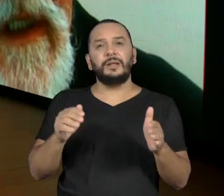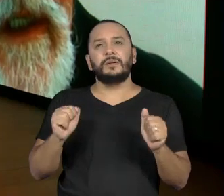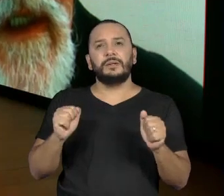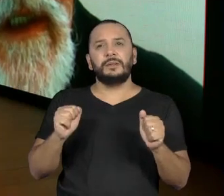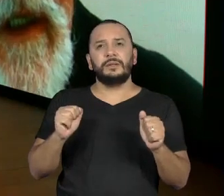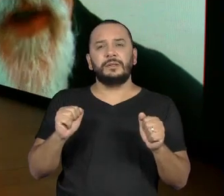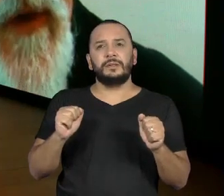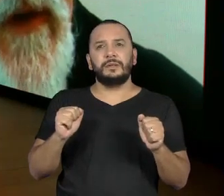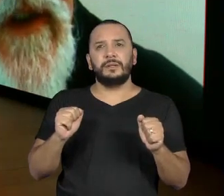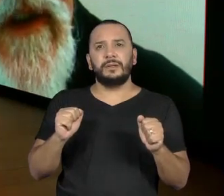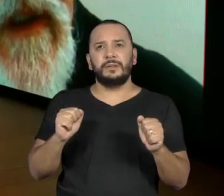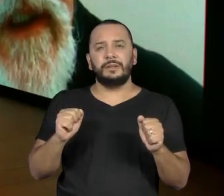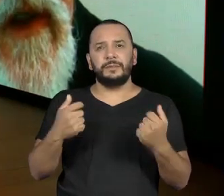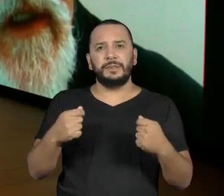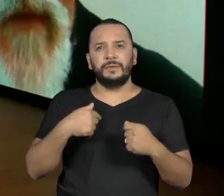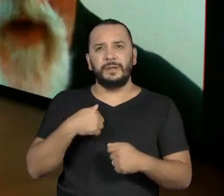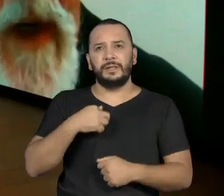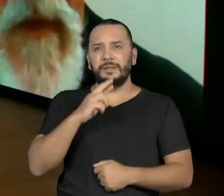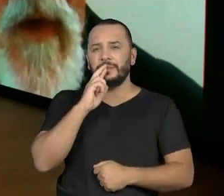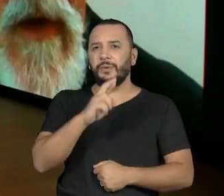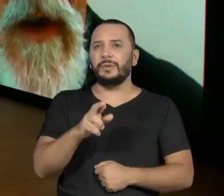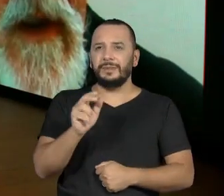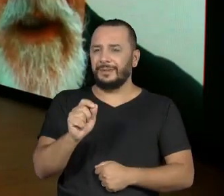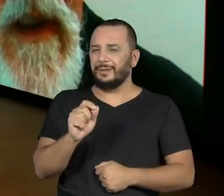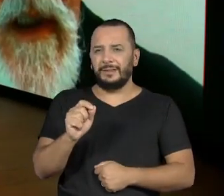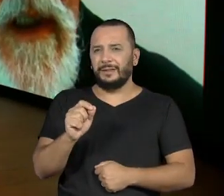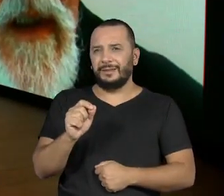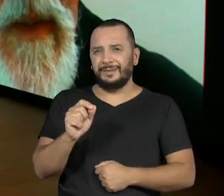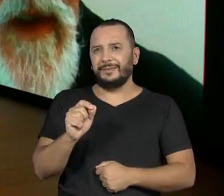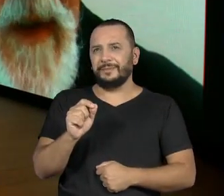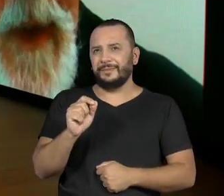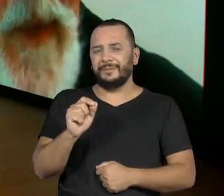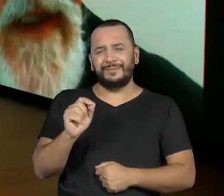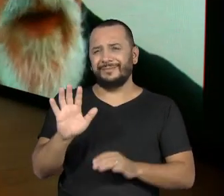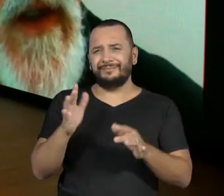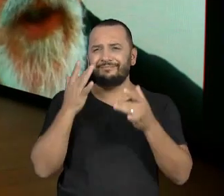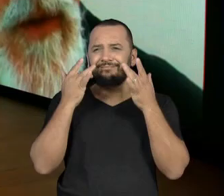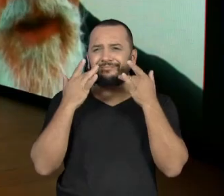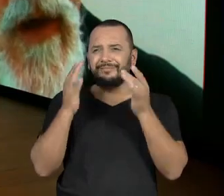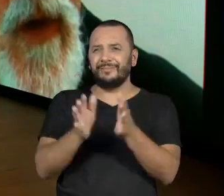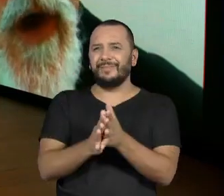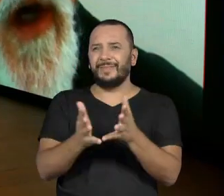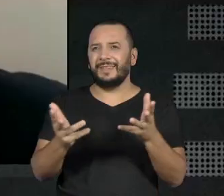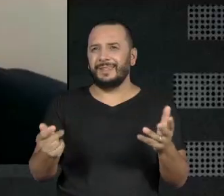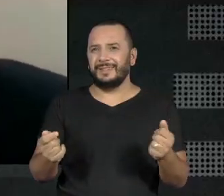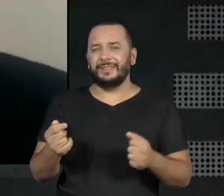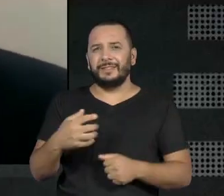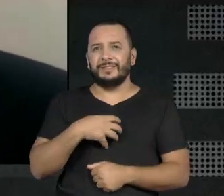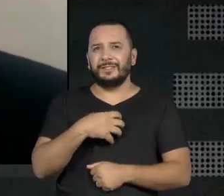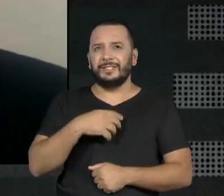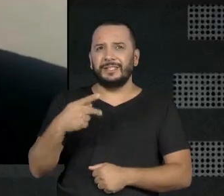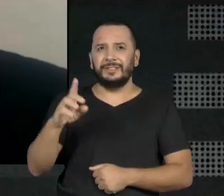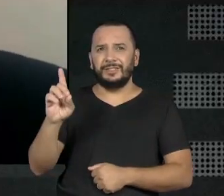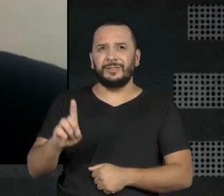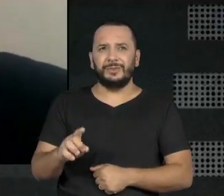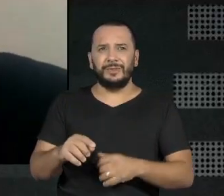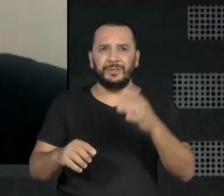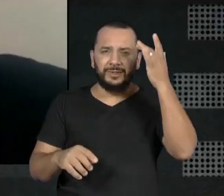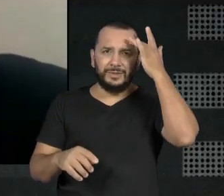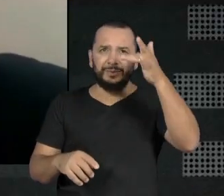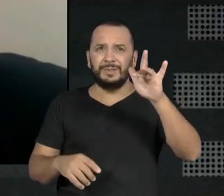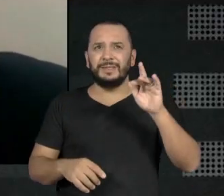responder aquilo ali. E foi maravilhoso, né? Eu preciso desse tipo de diretor. Eu não sei se eu sou,